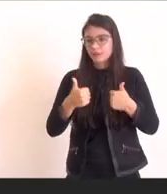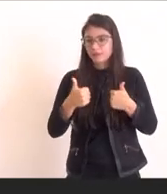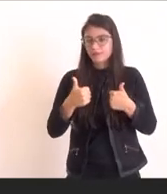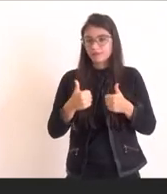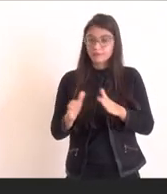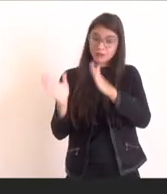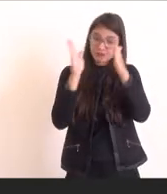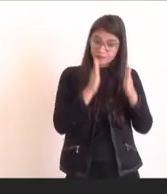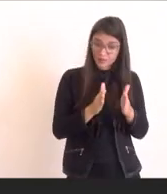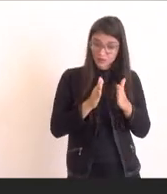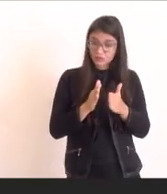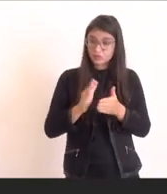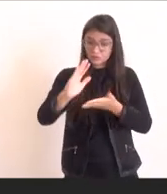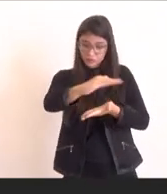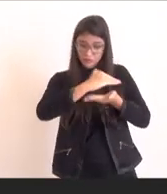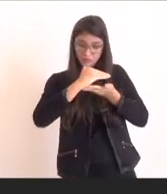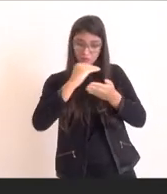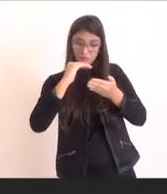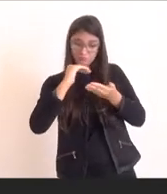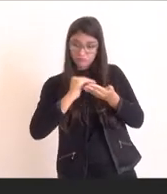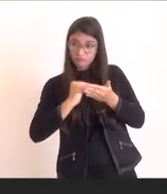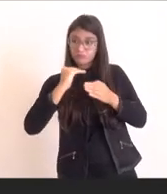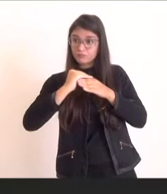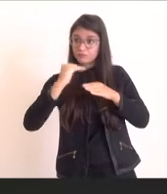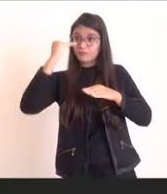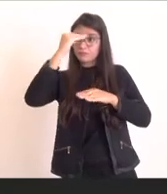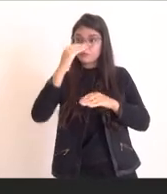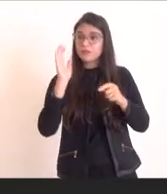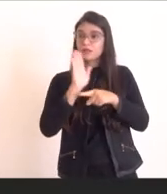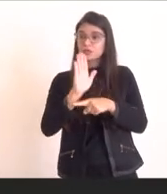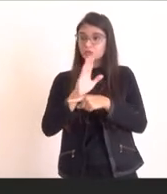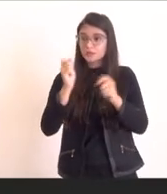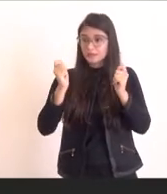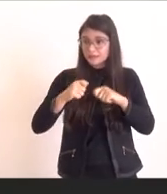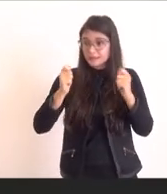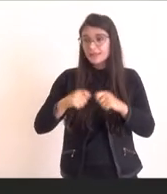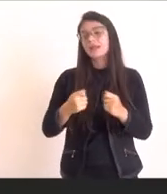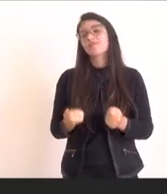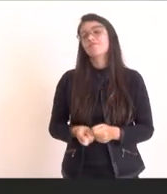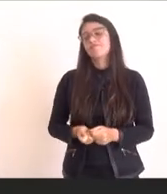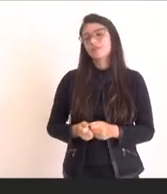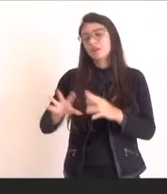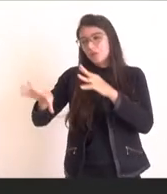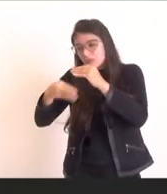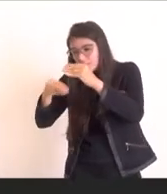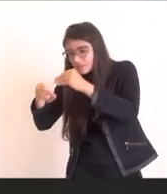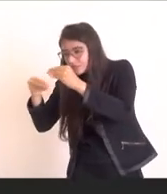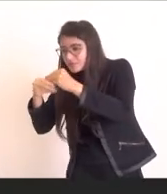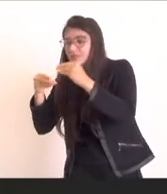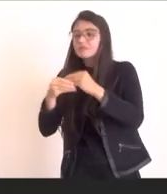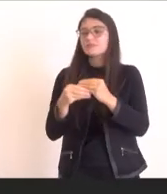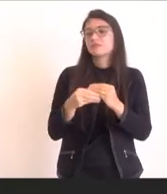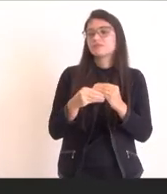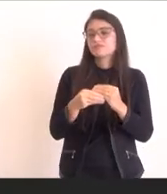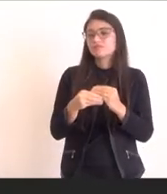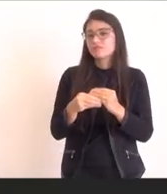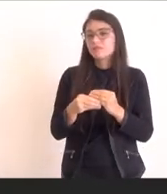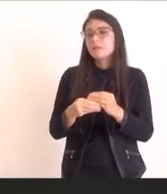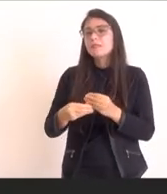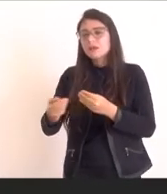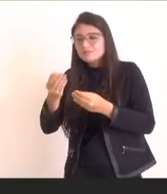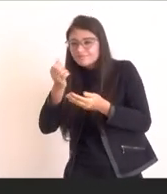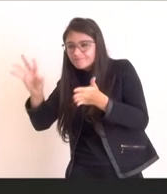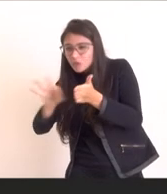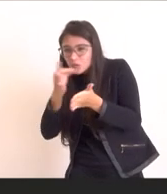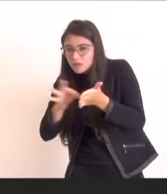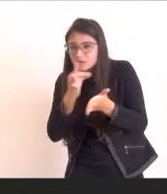Soberano podem servir como garantia de risco de crédito, tendo como finalidade complementar as garantias exigidas para contratações de operações